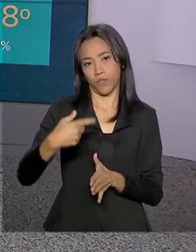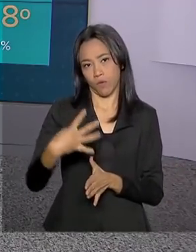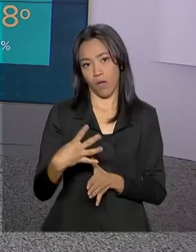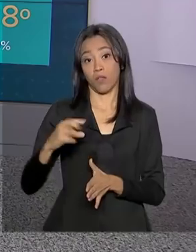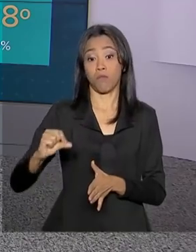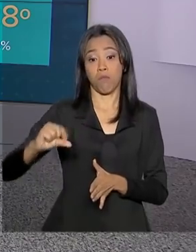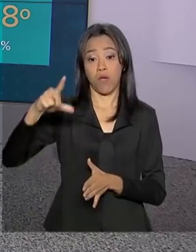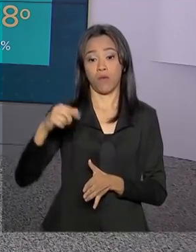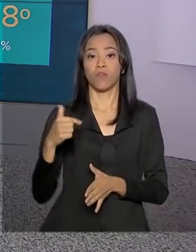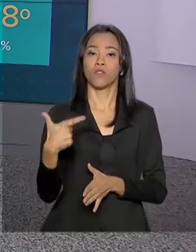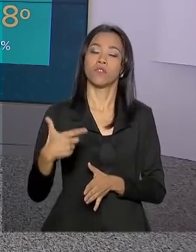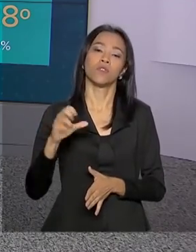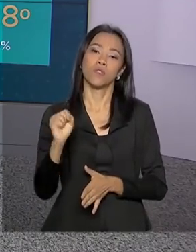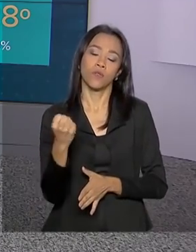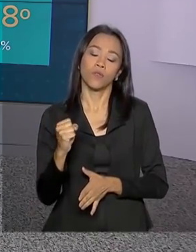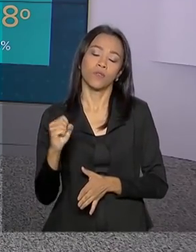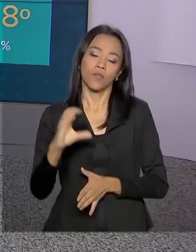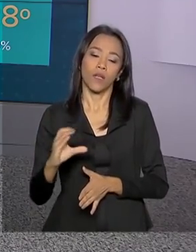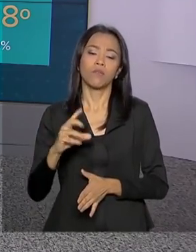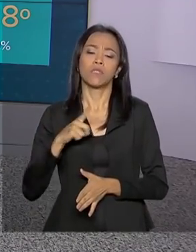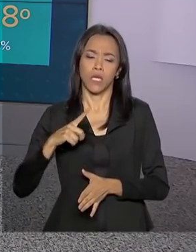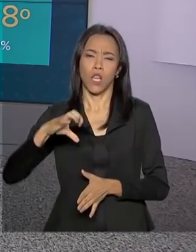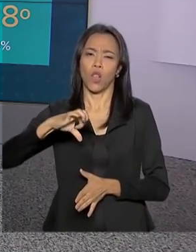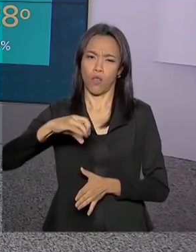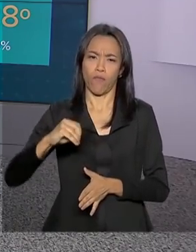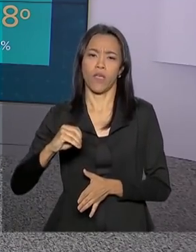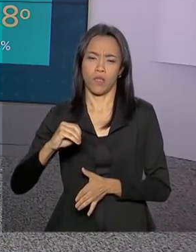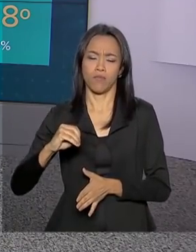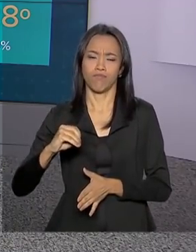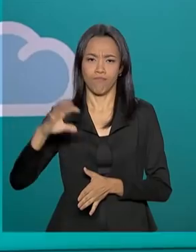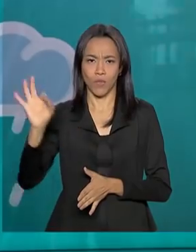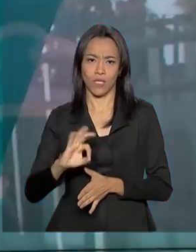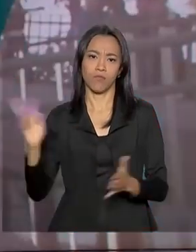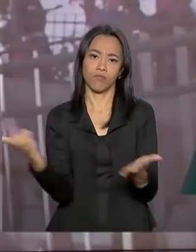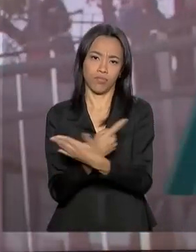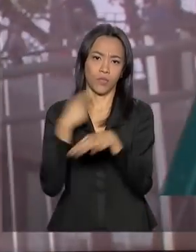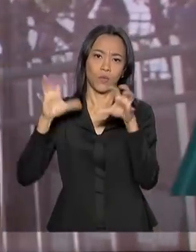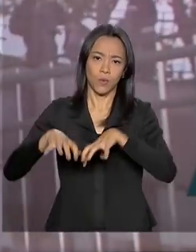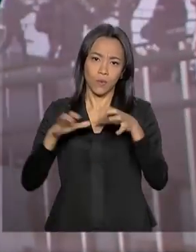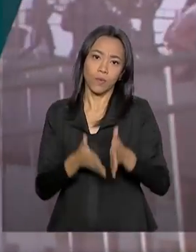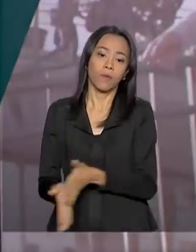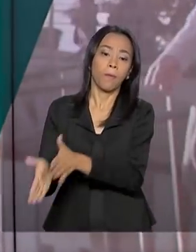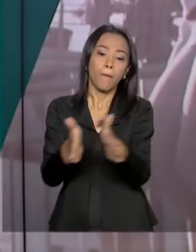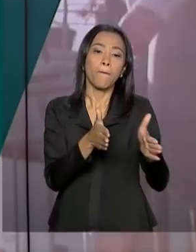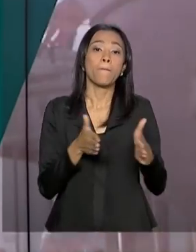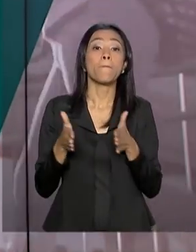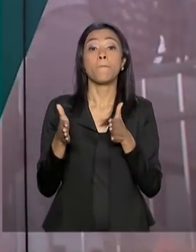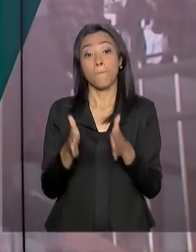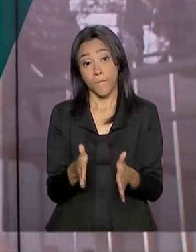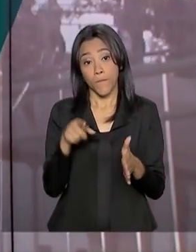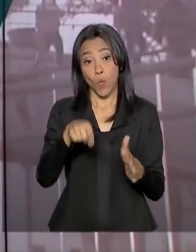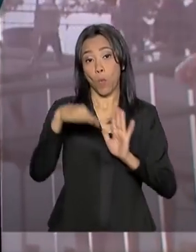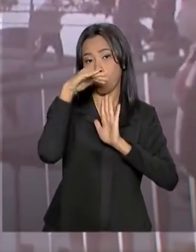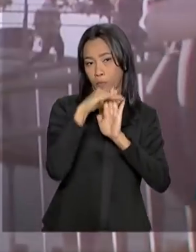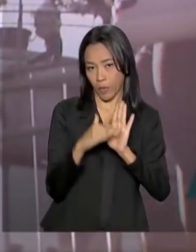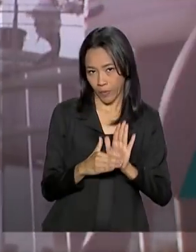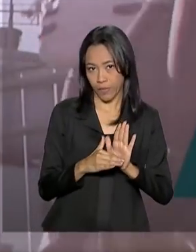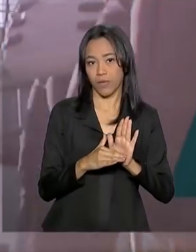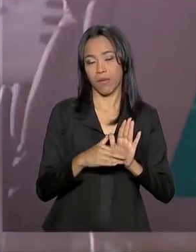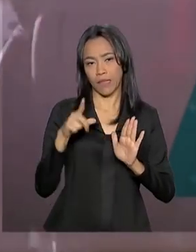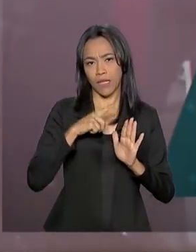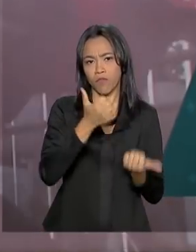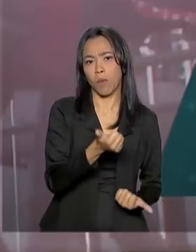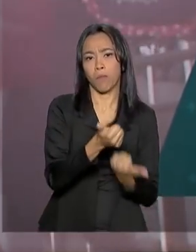28 graus. Nós temos 90% de possibilidade de chuva. O programa Segundo Tempo Forças no Esporte ganhou